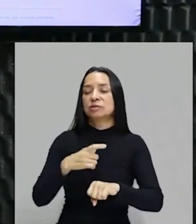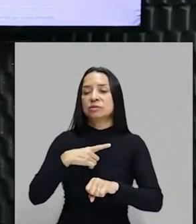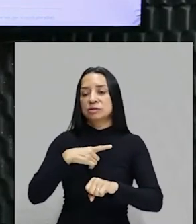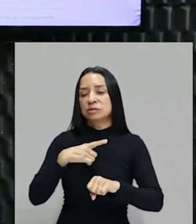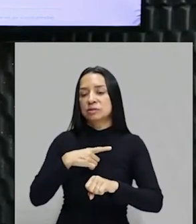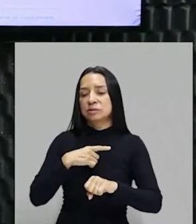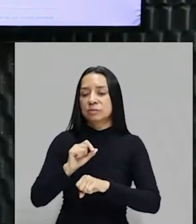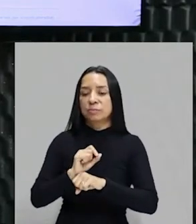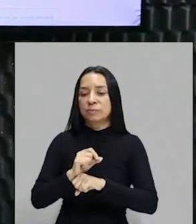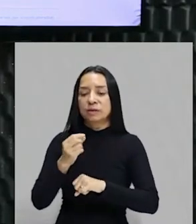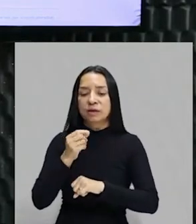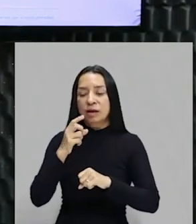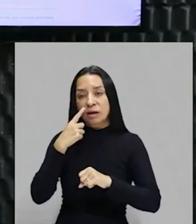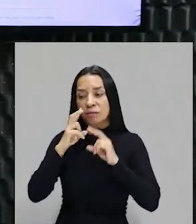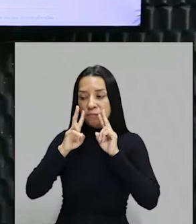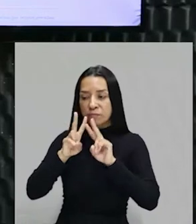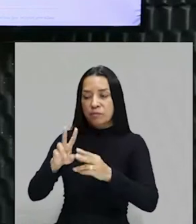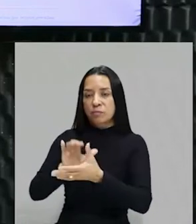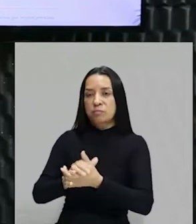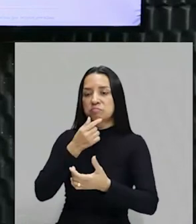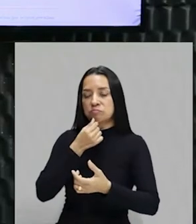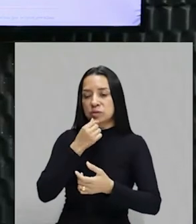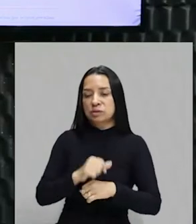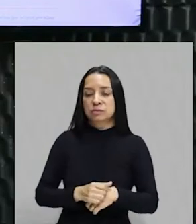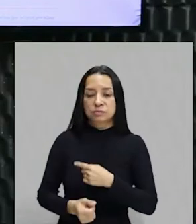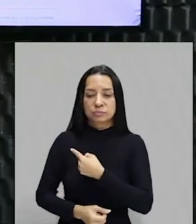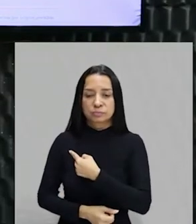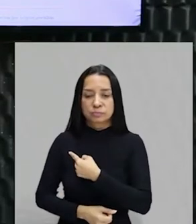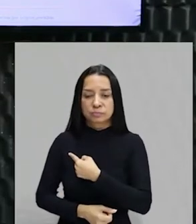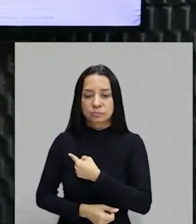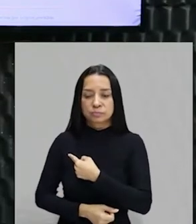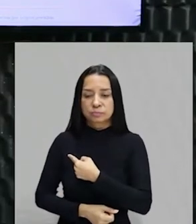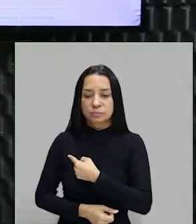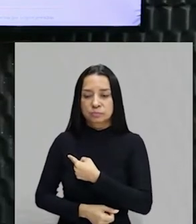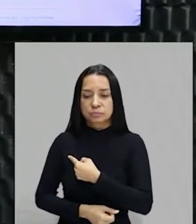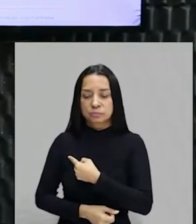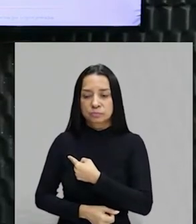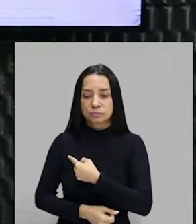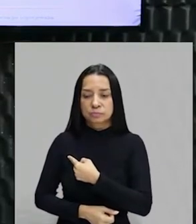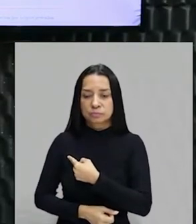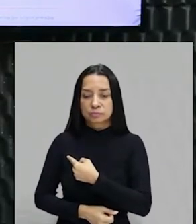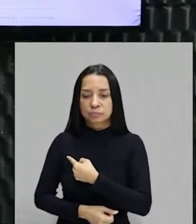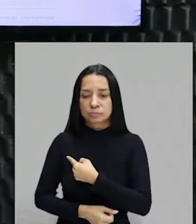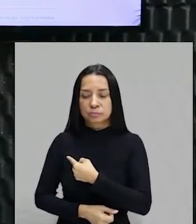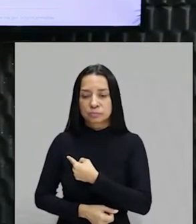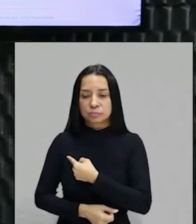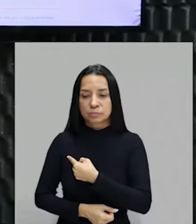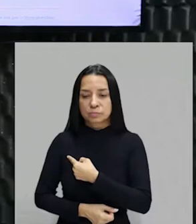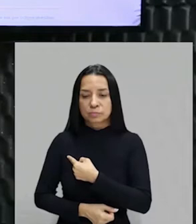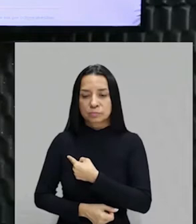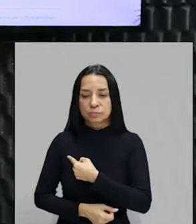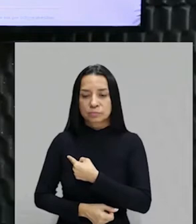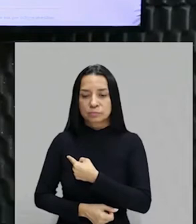marido. Então, o quadro é acadêmico, com apelo romântico, e Arrufus significa irritar-se, ou seja, no caso desse quadro,